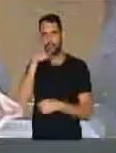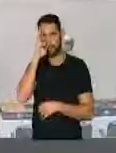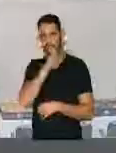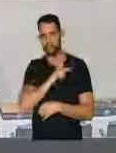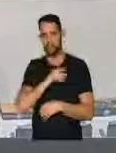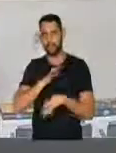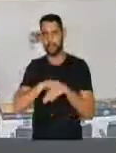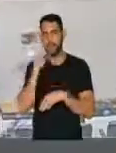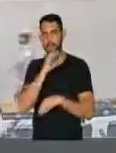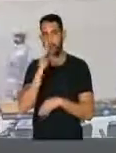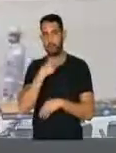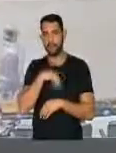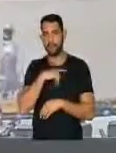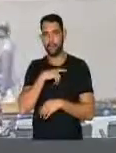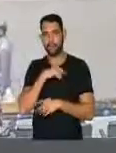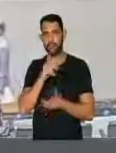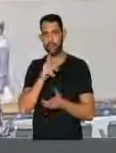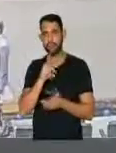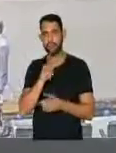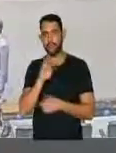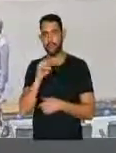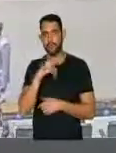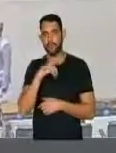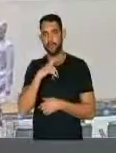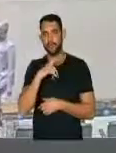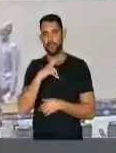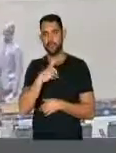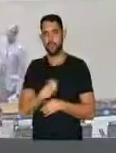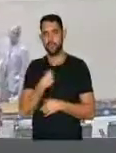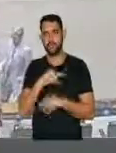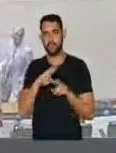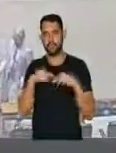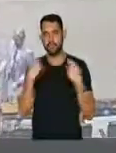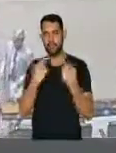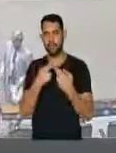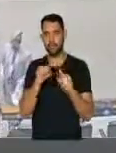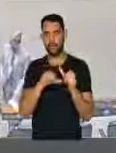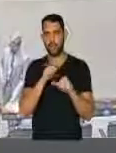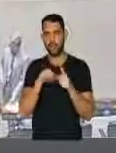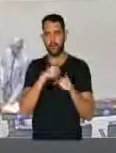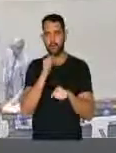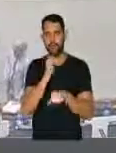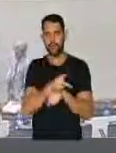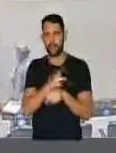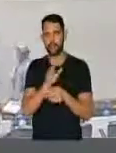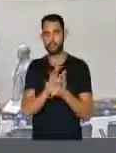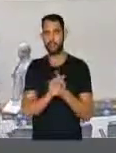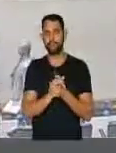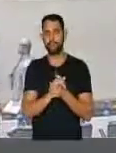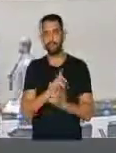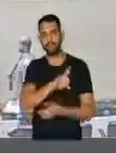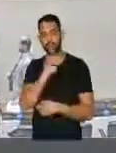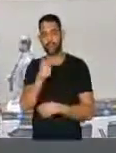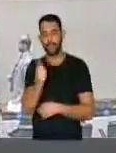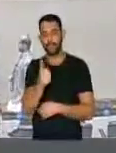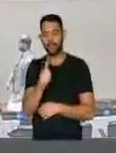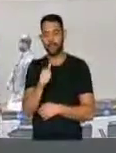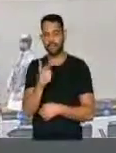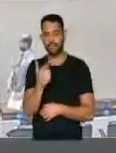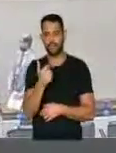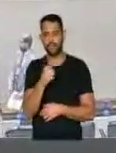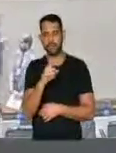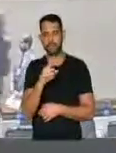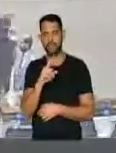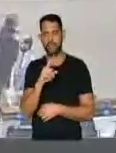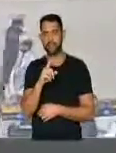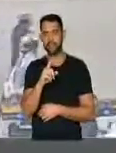Foi rápido demais. Um minuto, deputado Paulo Flores. Presidente, obrigado. Mas estávamos numa reunião da reforma política. Presidente, nos dias 11 e 12